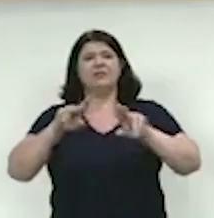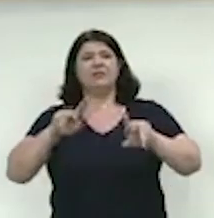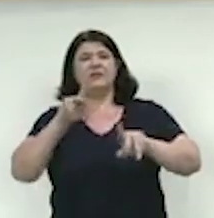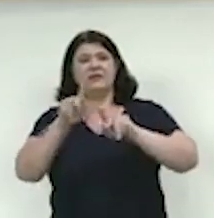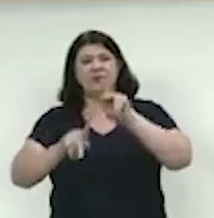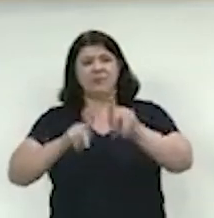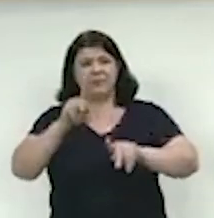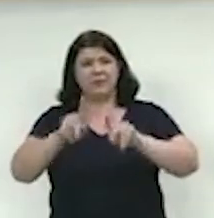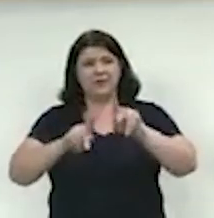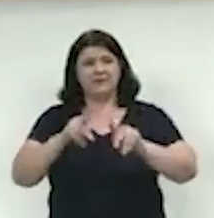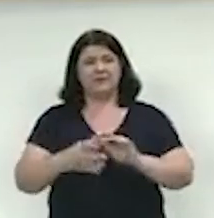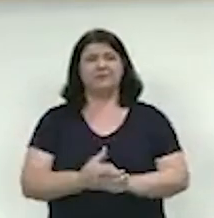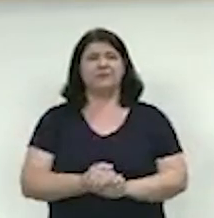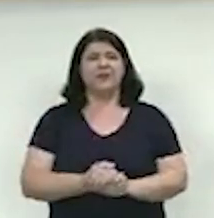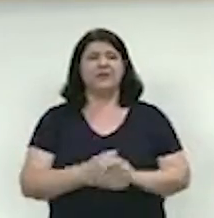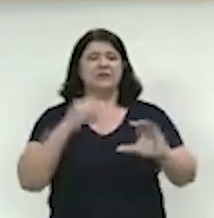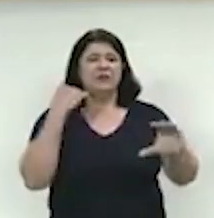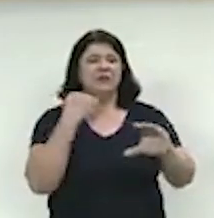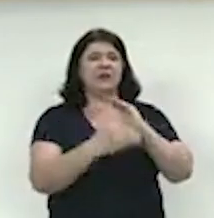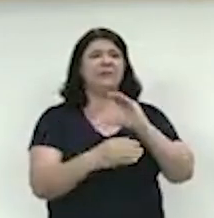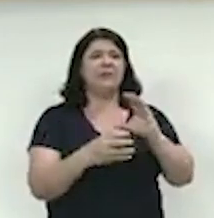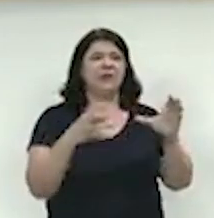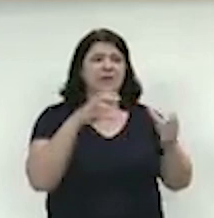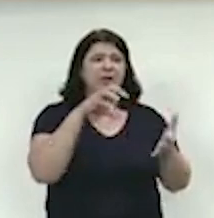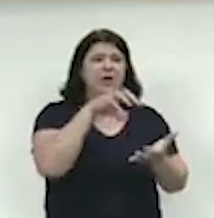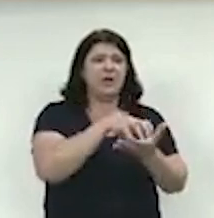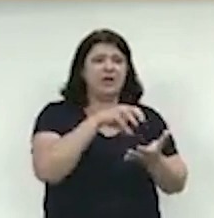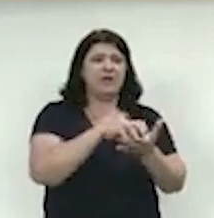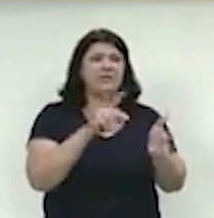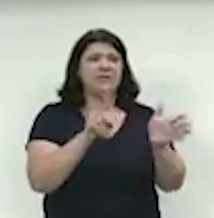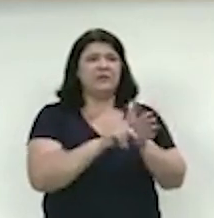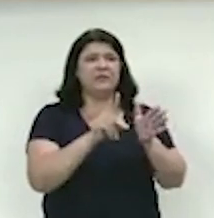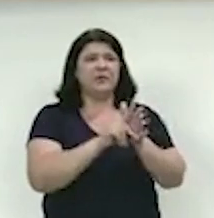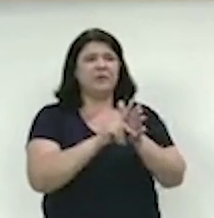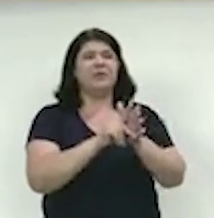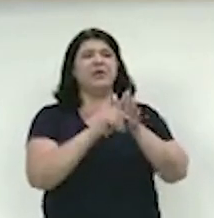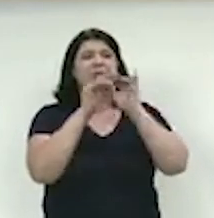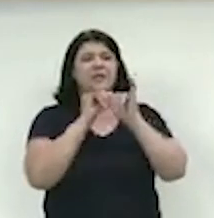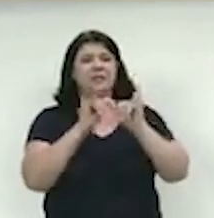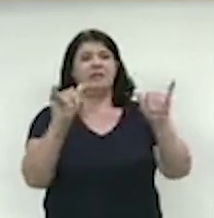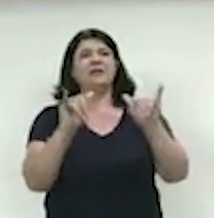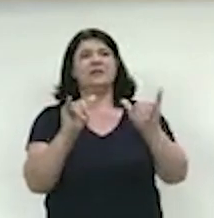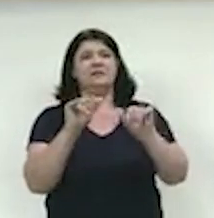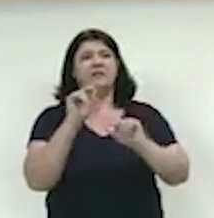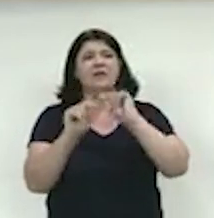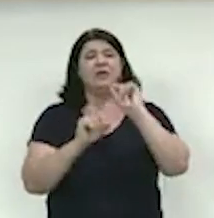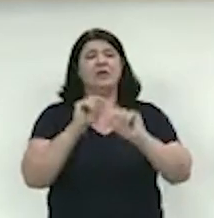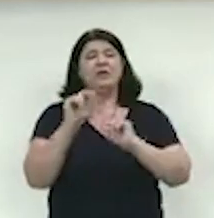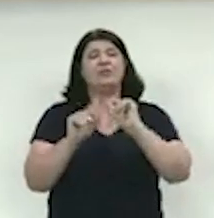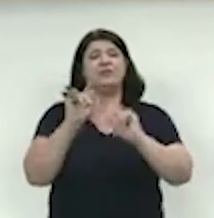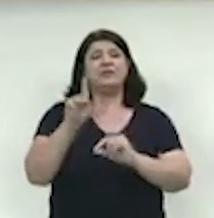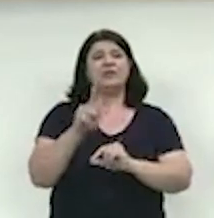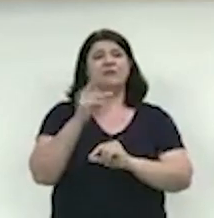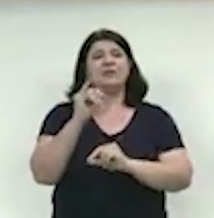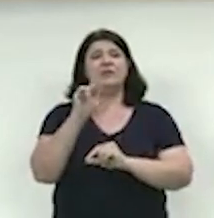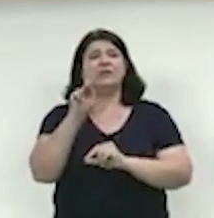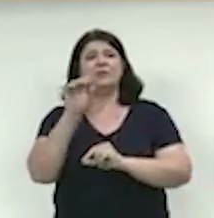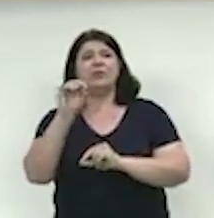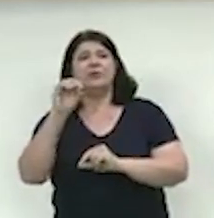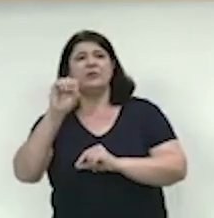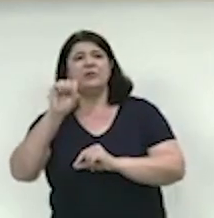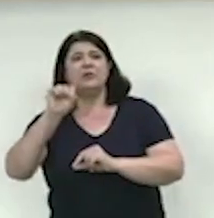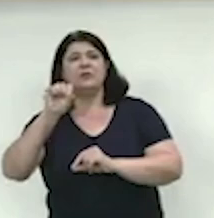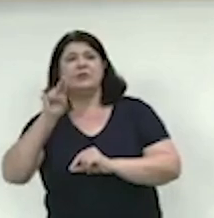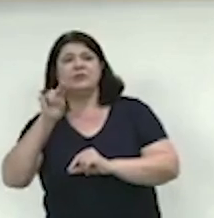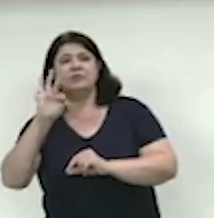Então encaminho às outras comissões o projeto que dispõe sobre a declaração de hipossuficiência para concessão e prestação gratuita